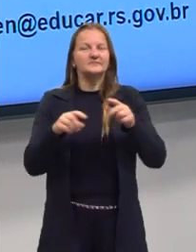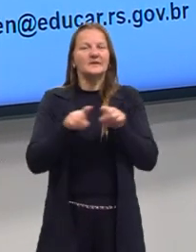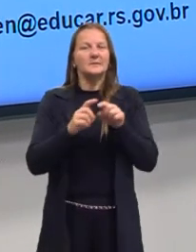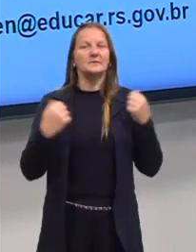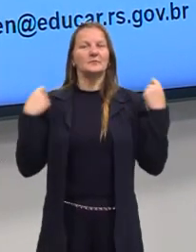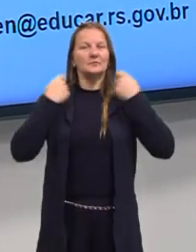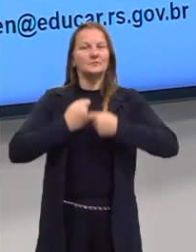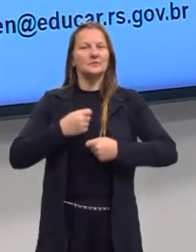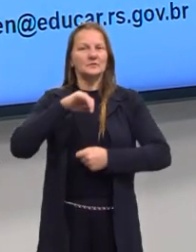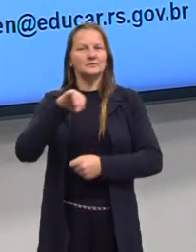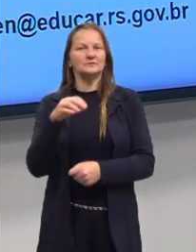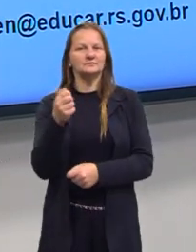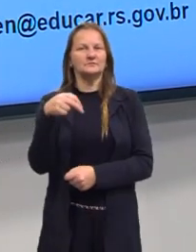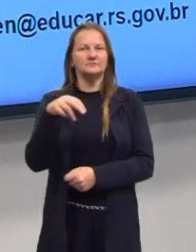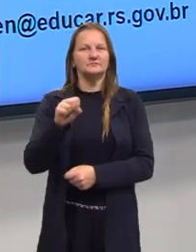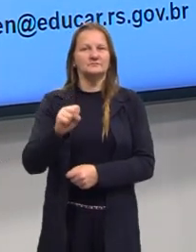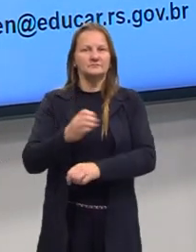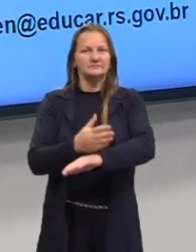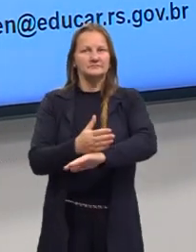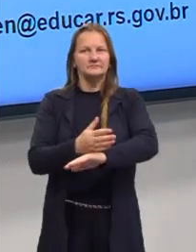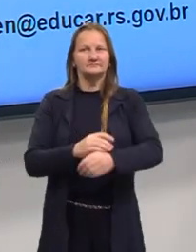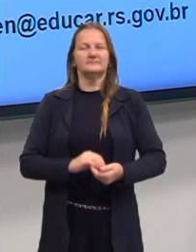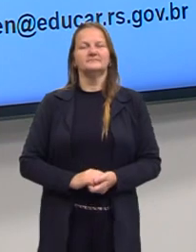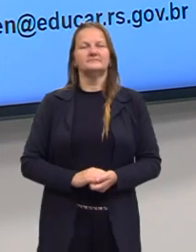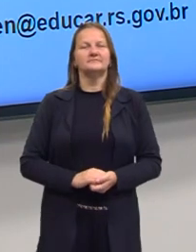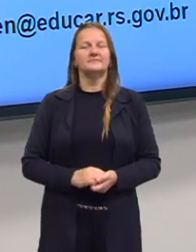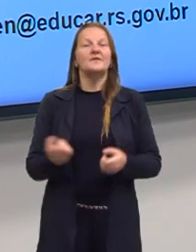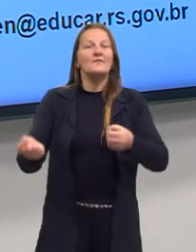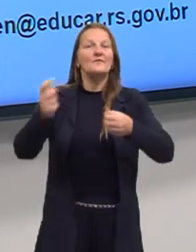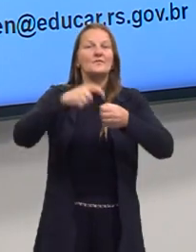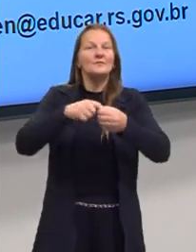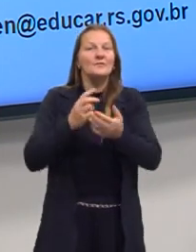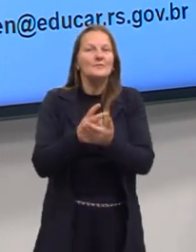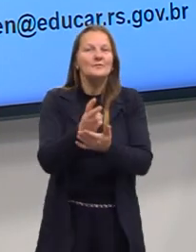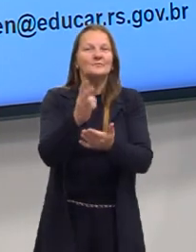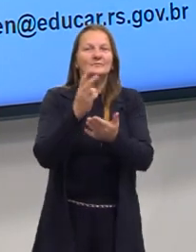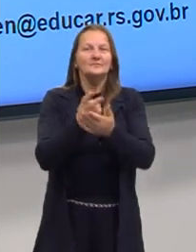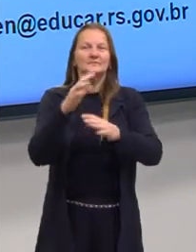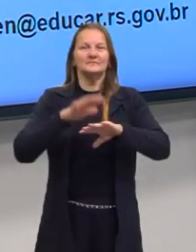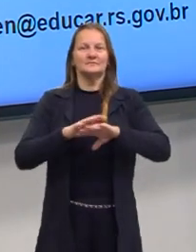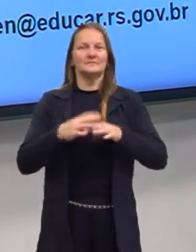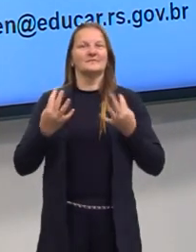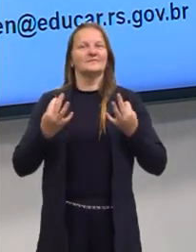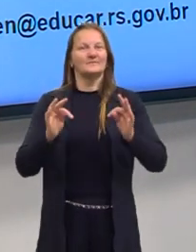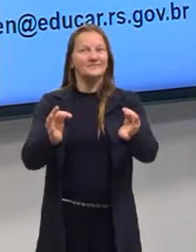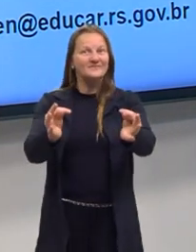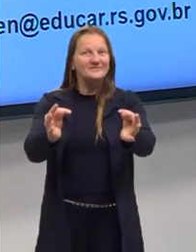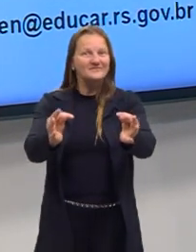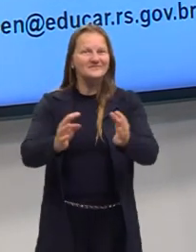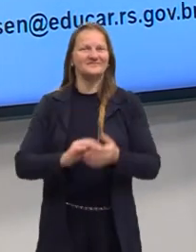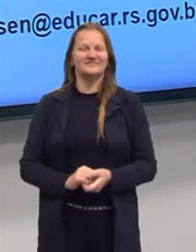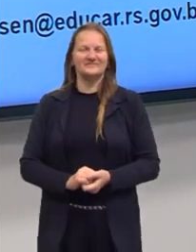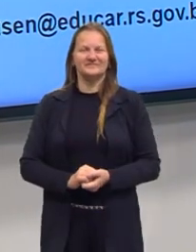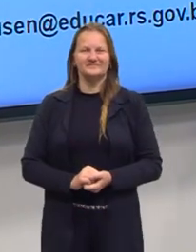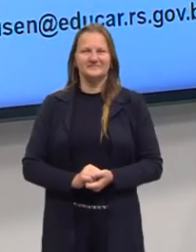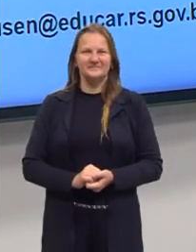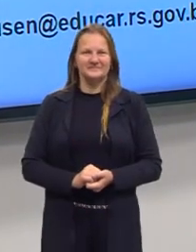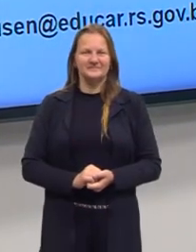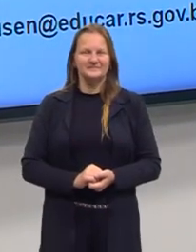e uma camisa jeans. Voltamos então para dar continuidade nas aulas de matemática e suas tecnologias.